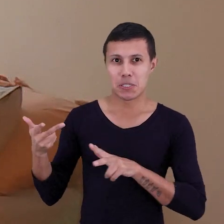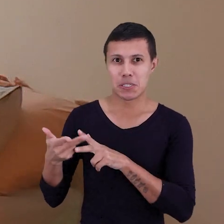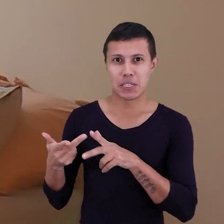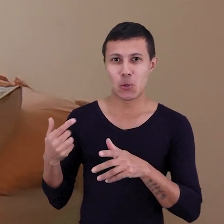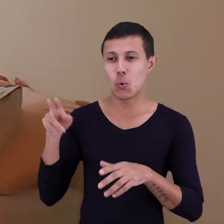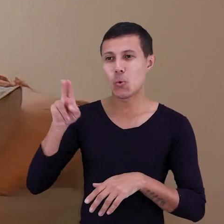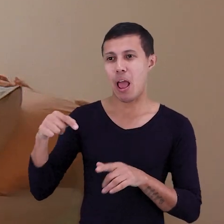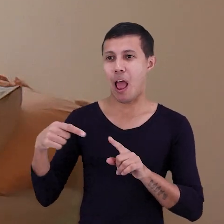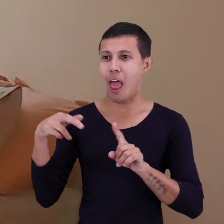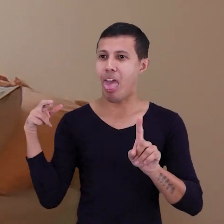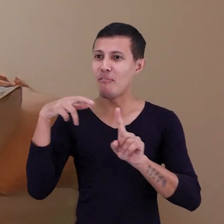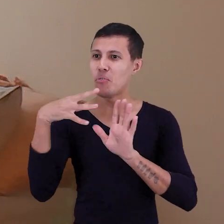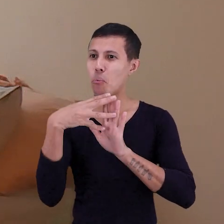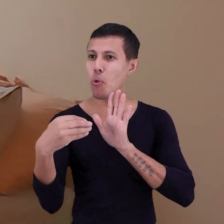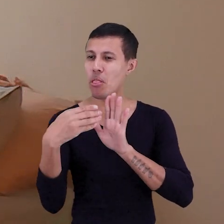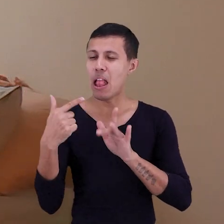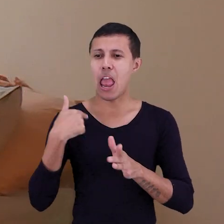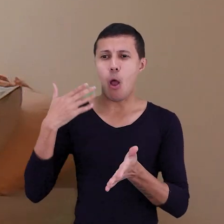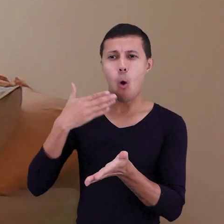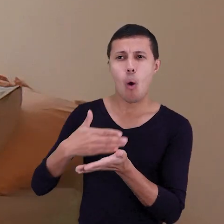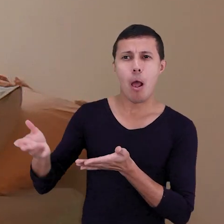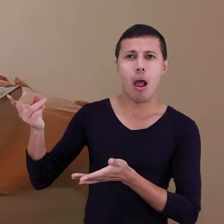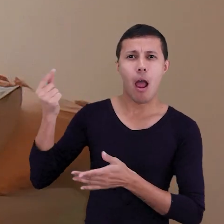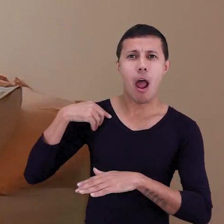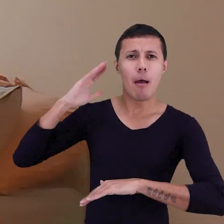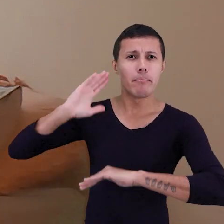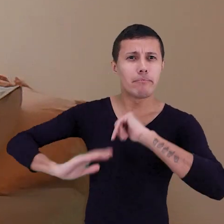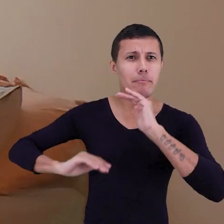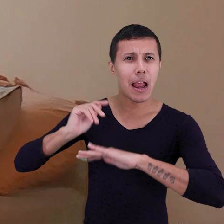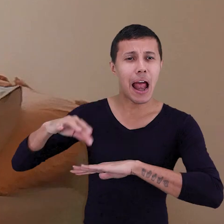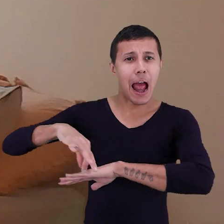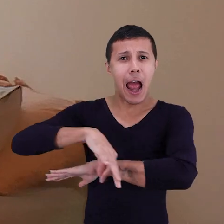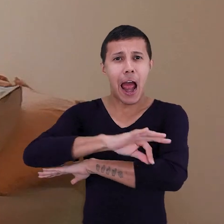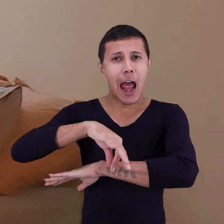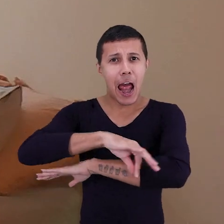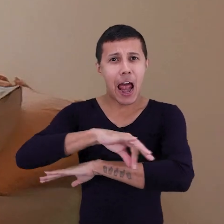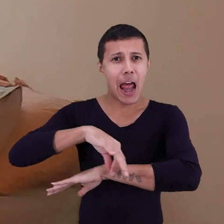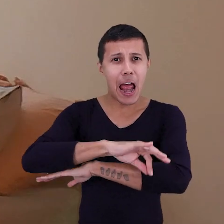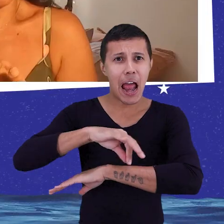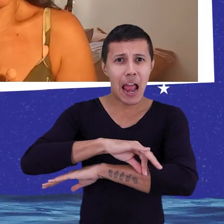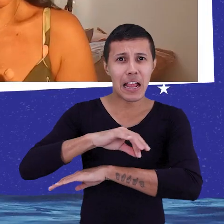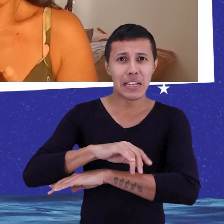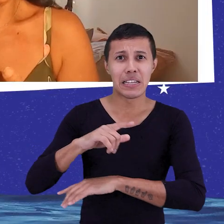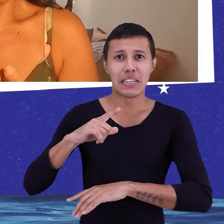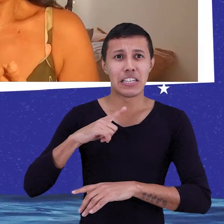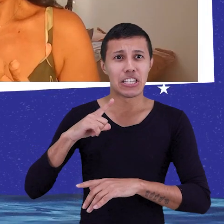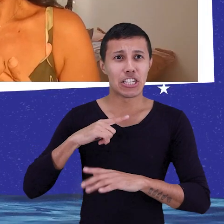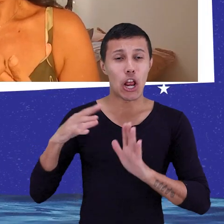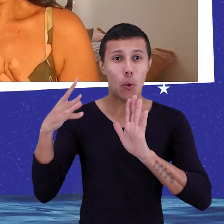modelo, né? Porque quando eu comecei a atuar como arquiteta, a gente tinha aquele modelo executivo.